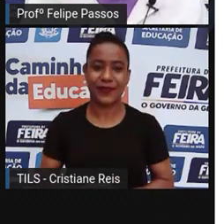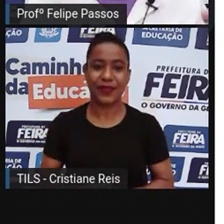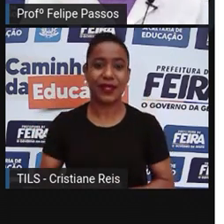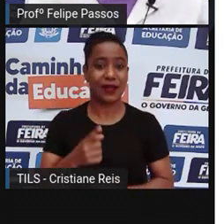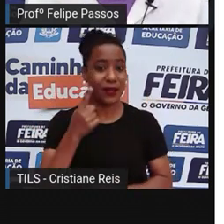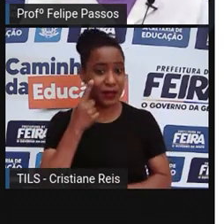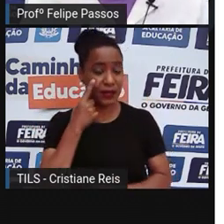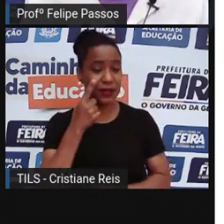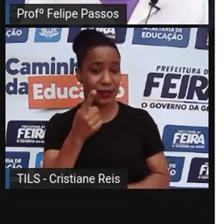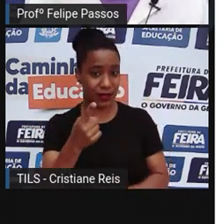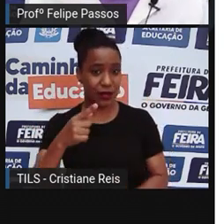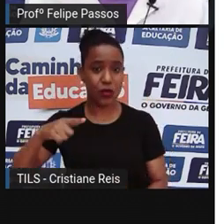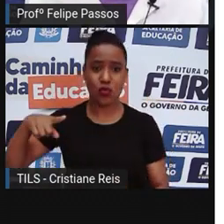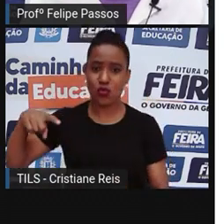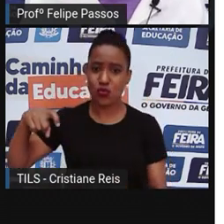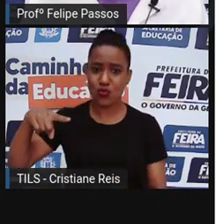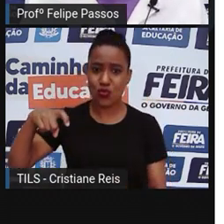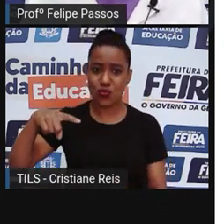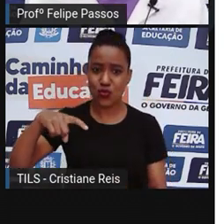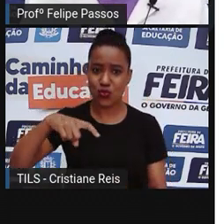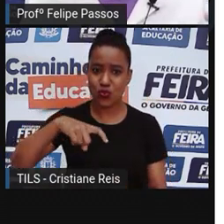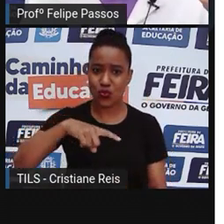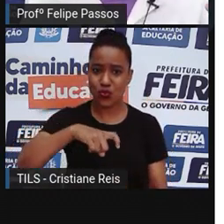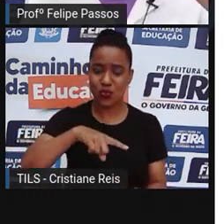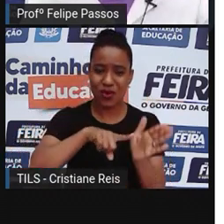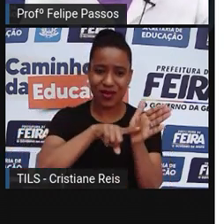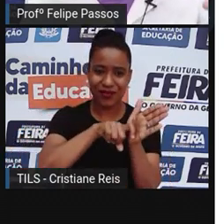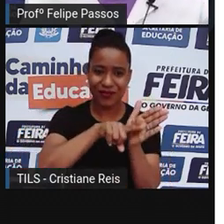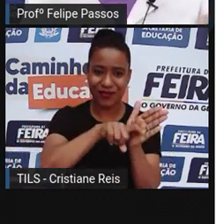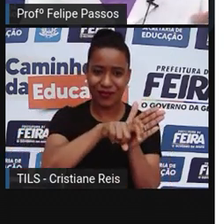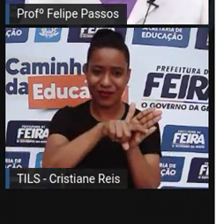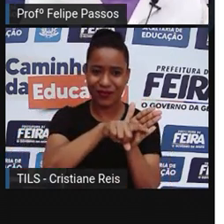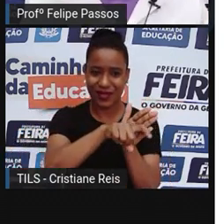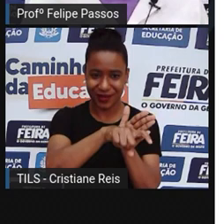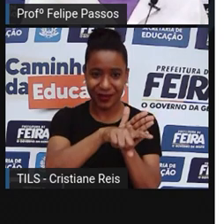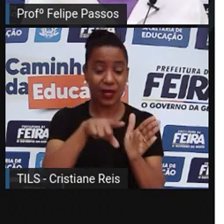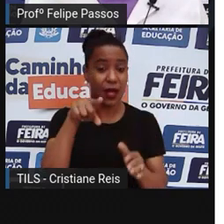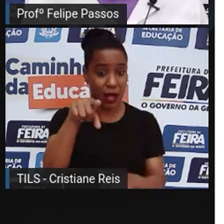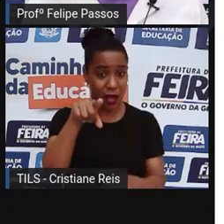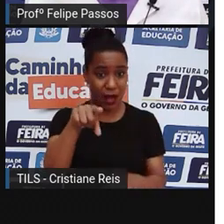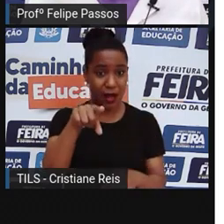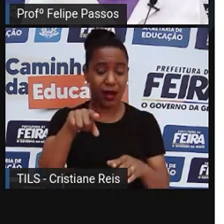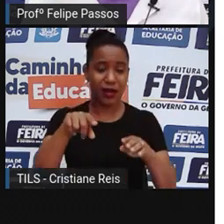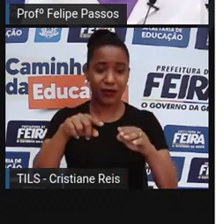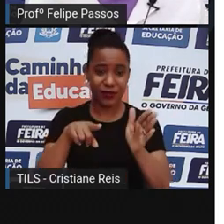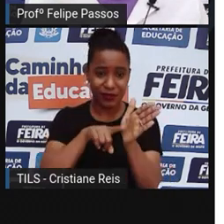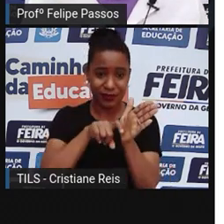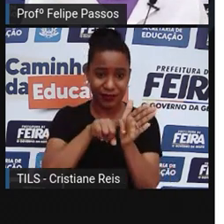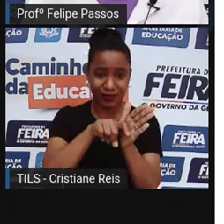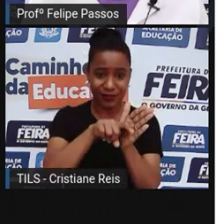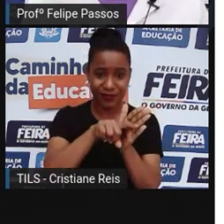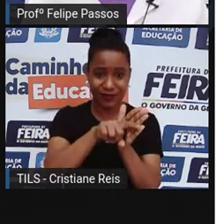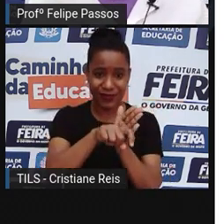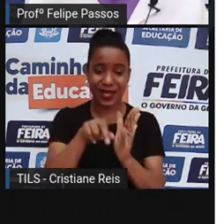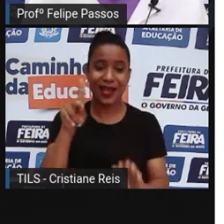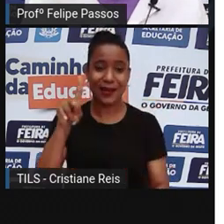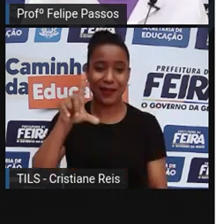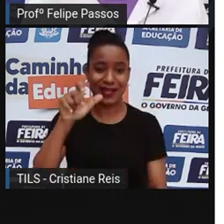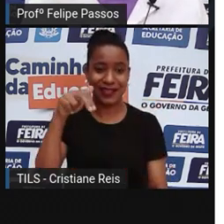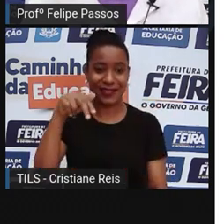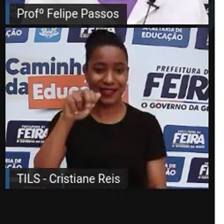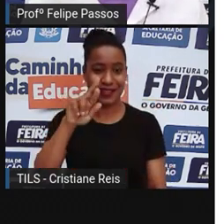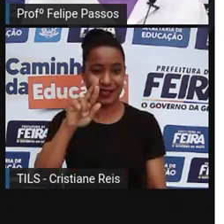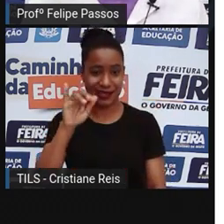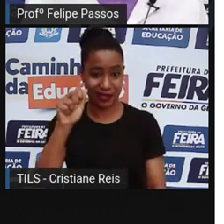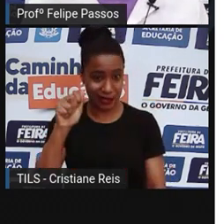ela ao meio, se você partir ela em três, cinco pedaços, cada pedacinho vai dar origem a uma nova planária. Ela se regenera. Então, é uma